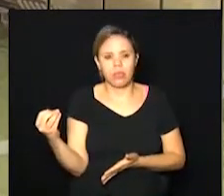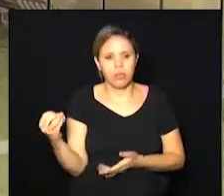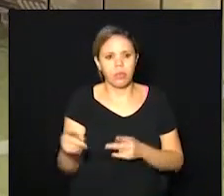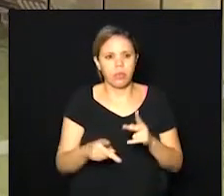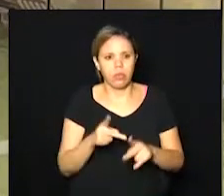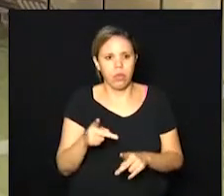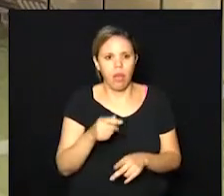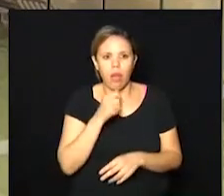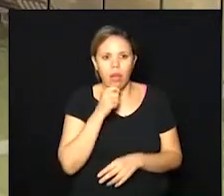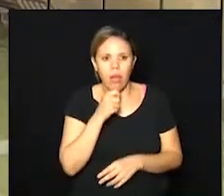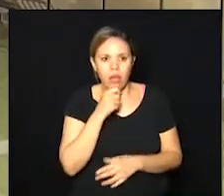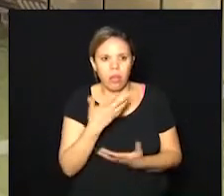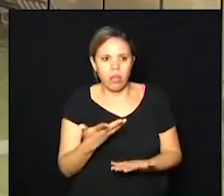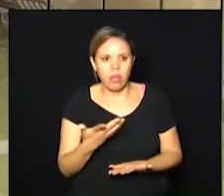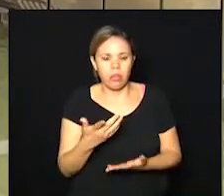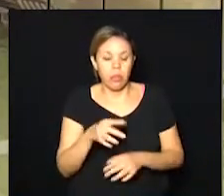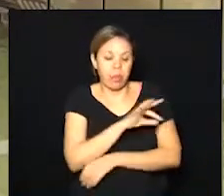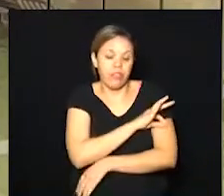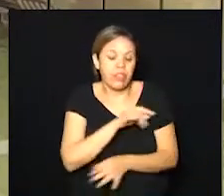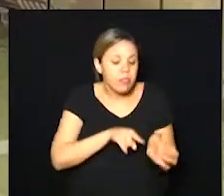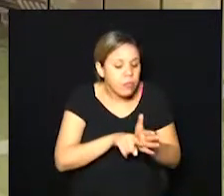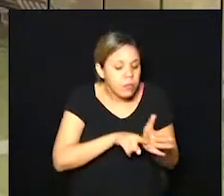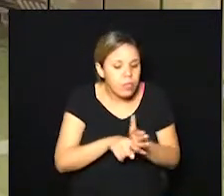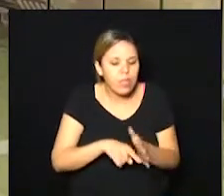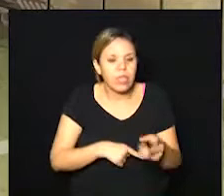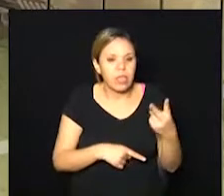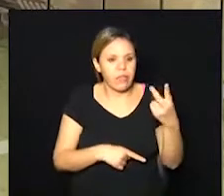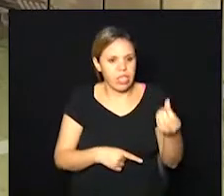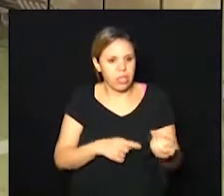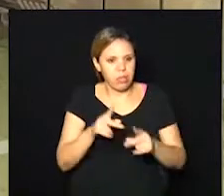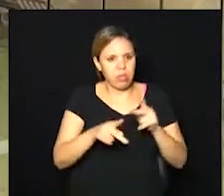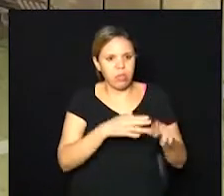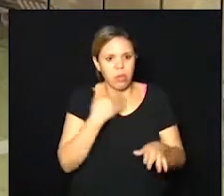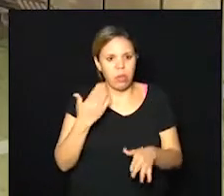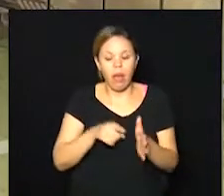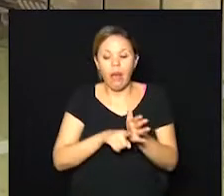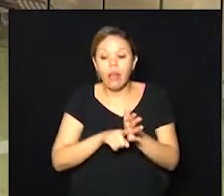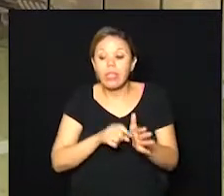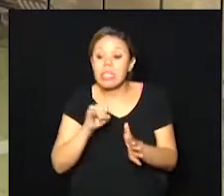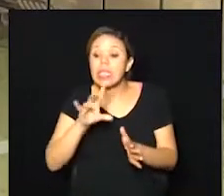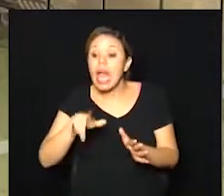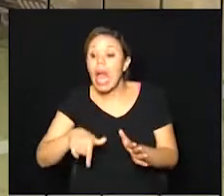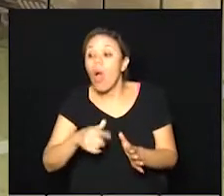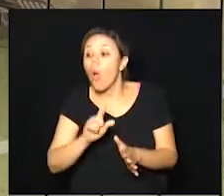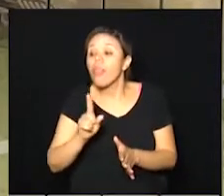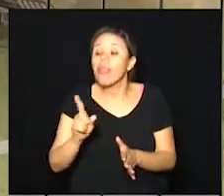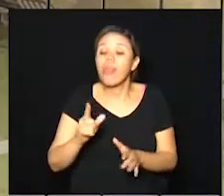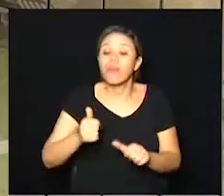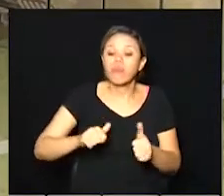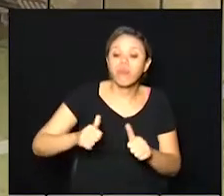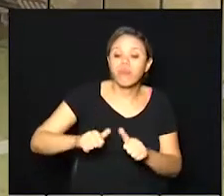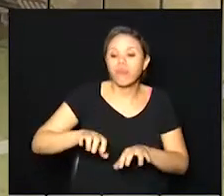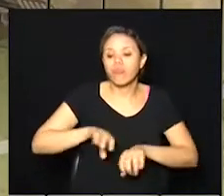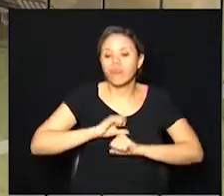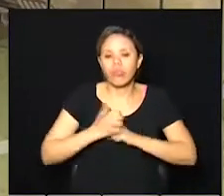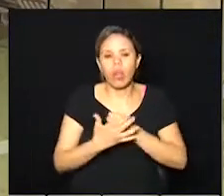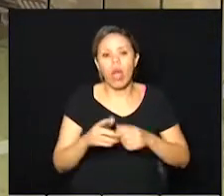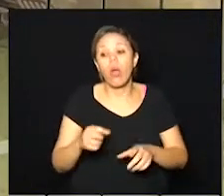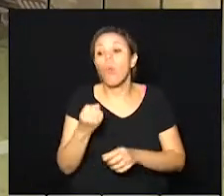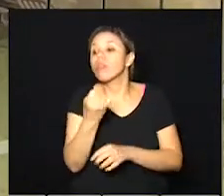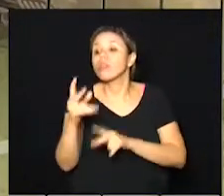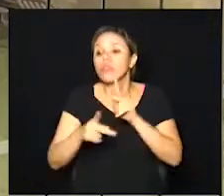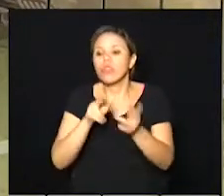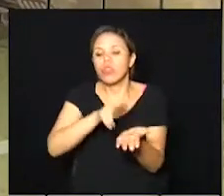em investigação pela Prefeitura e também 26 óbitos em investigação. E das pessoas internadas com Covid,